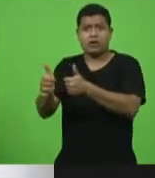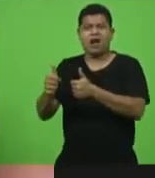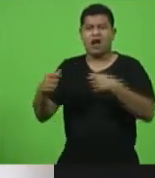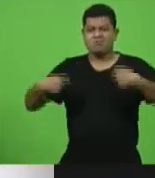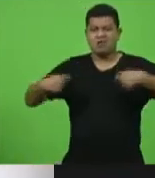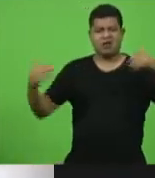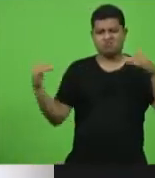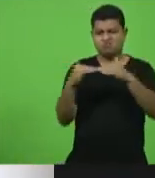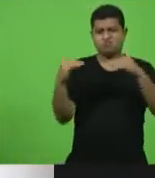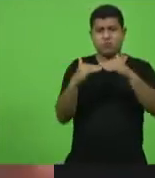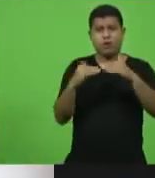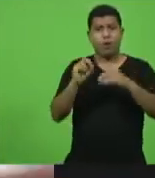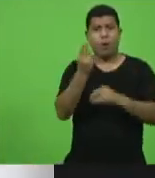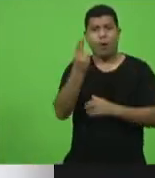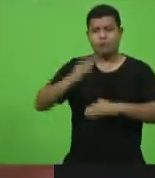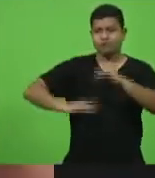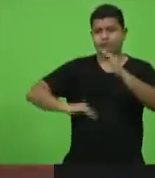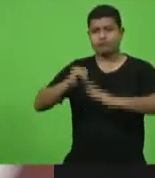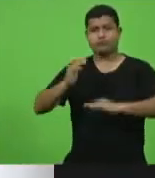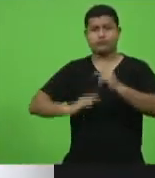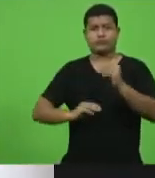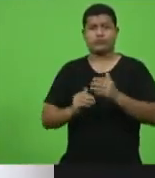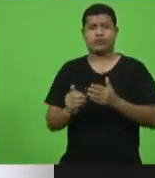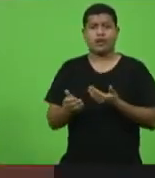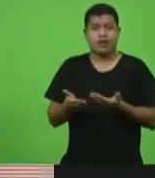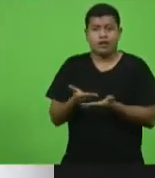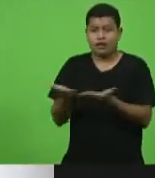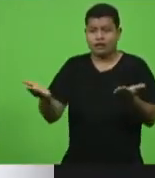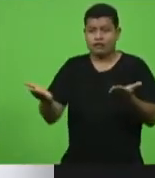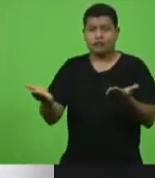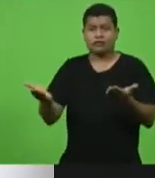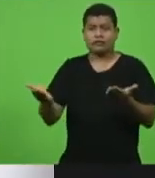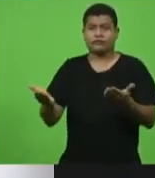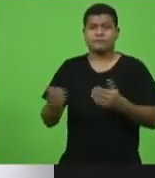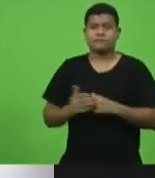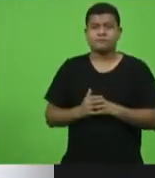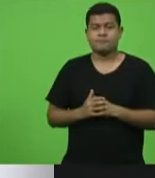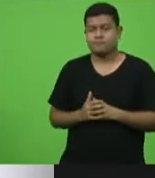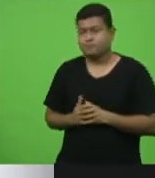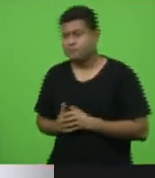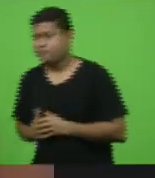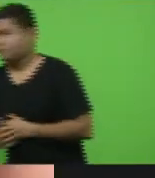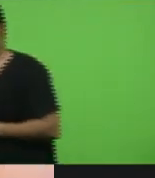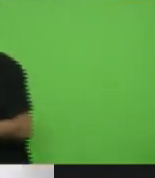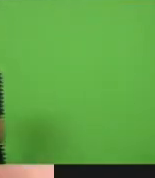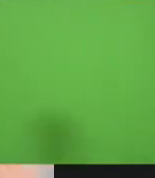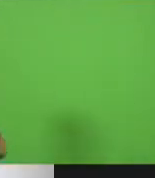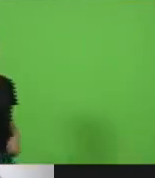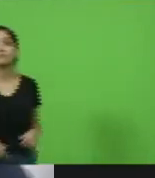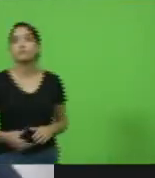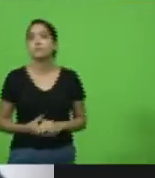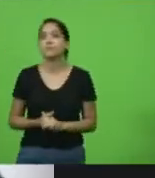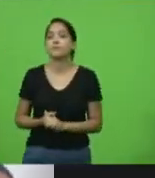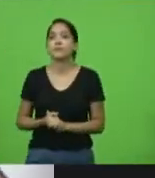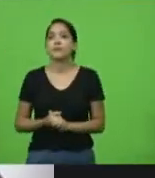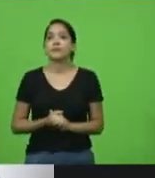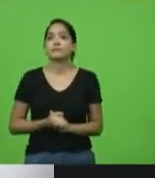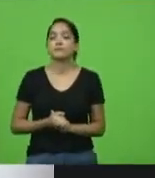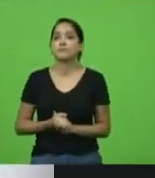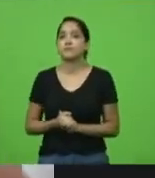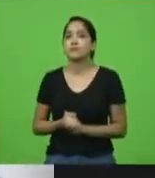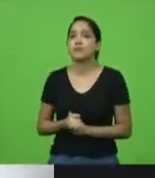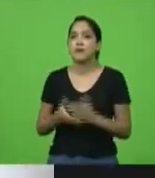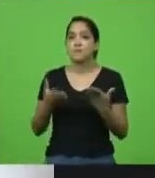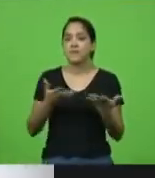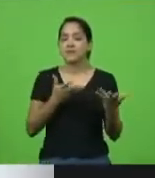ou pratiquem qualquer comportamento fora de seus valores, mas que busquem sempre, em